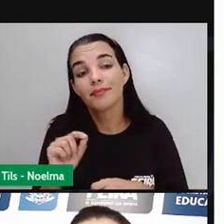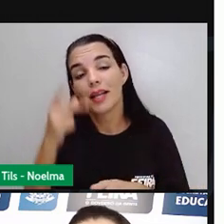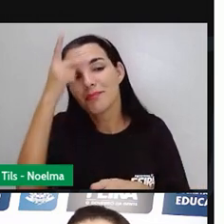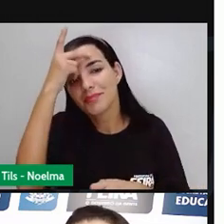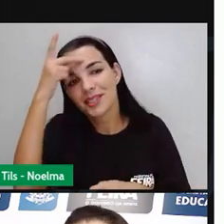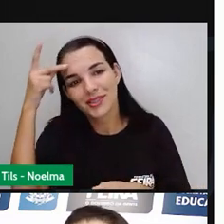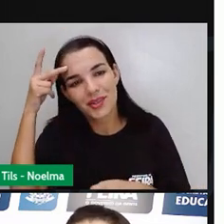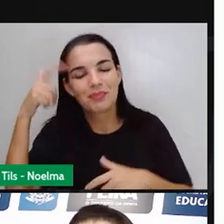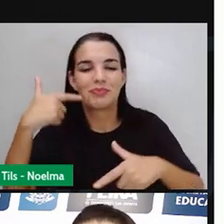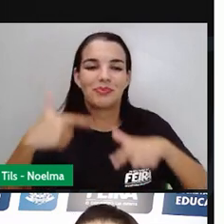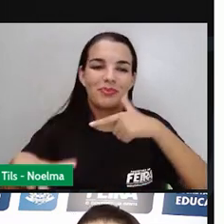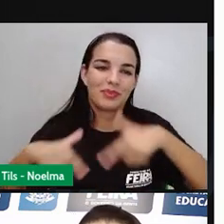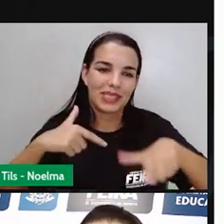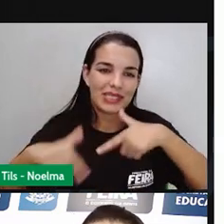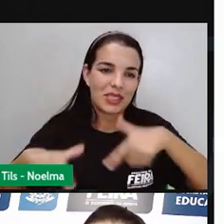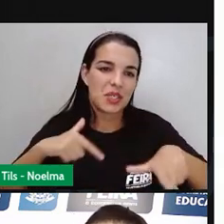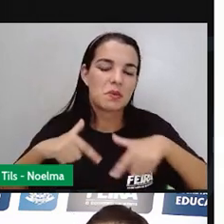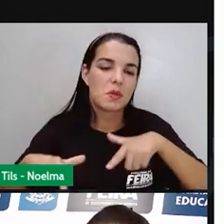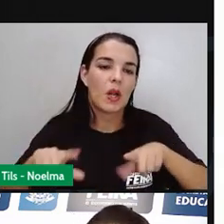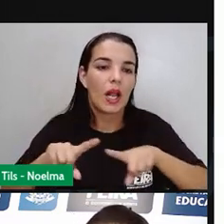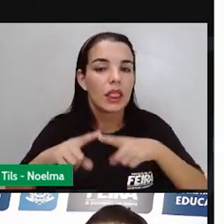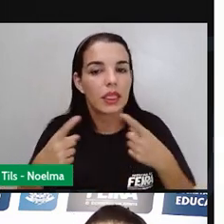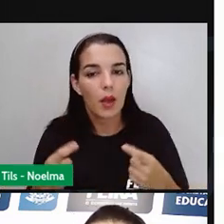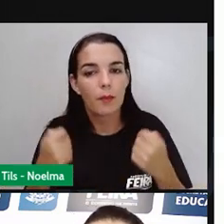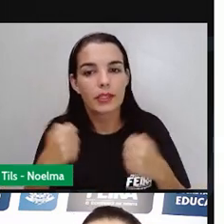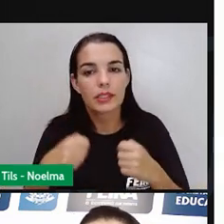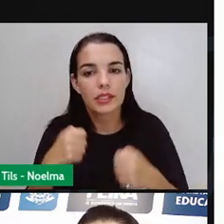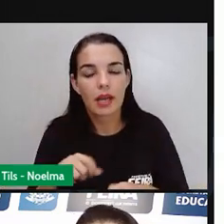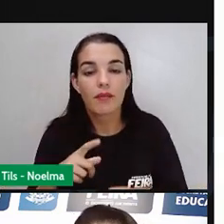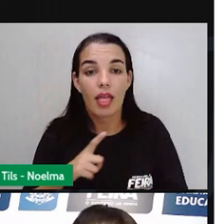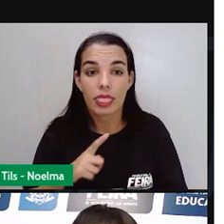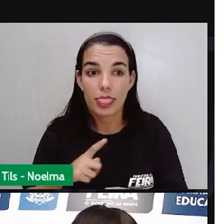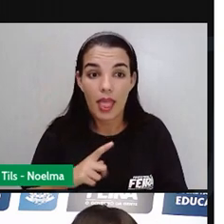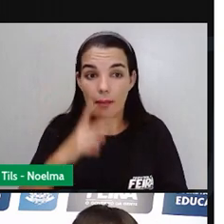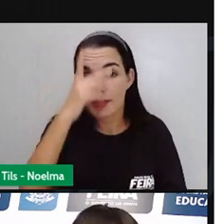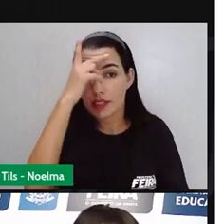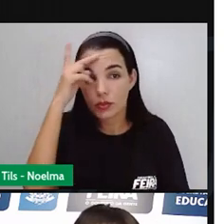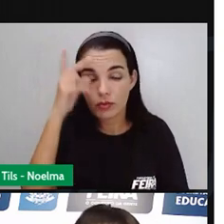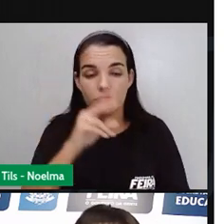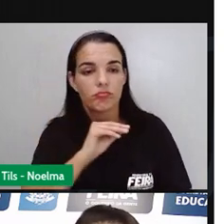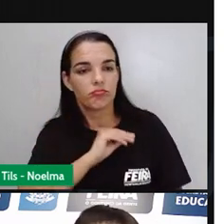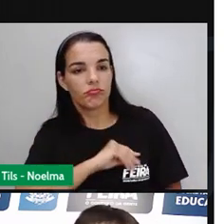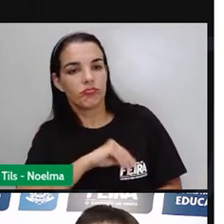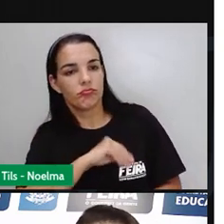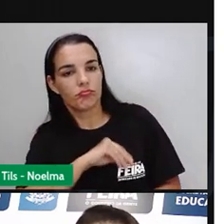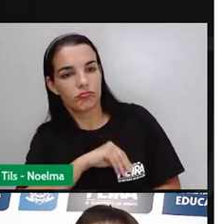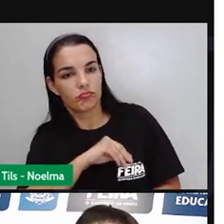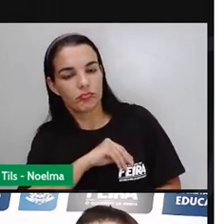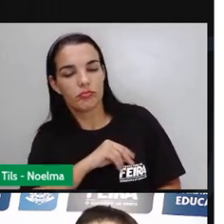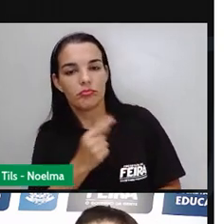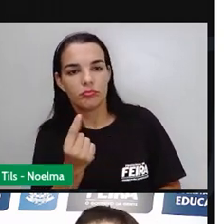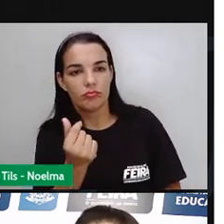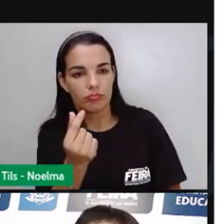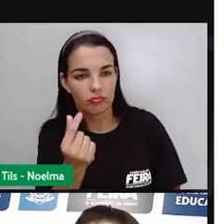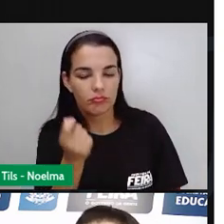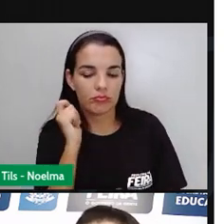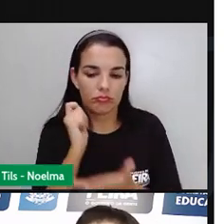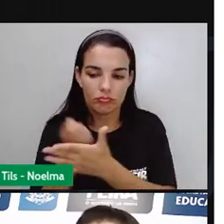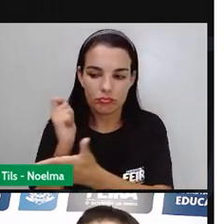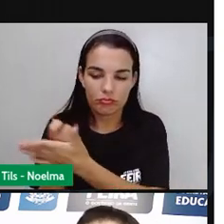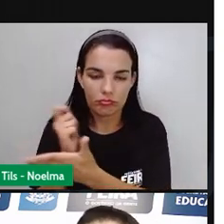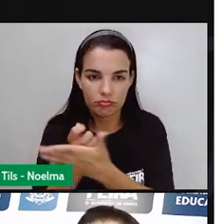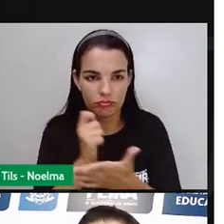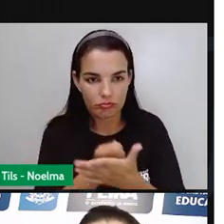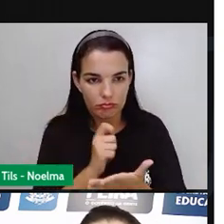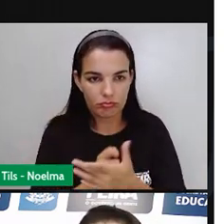Então, além de ajudar na mão de obra do Brasil, no caso, porque já se estava